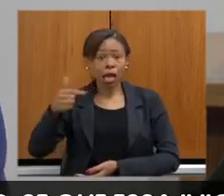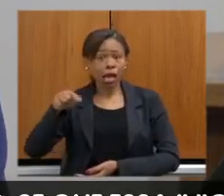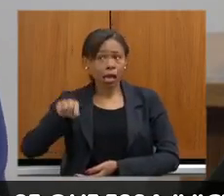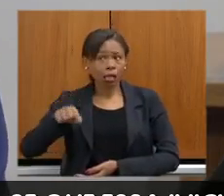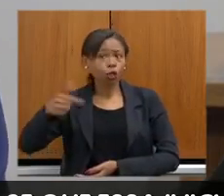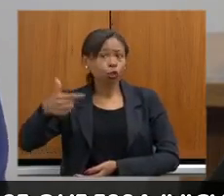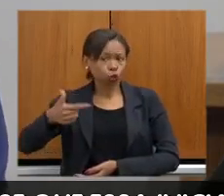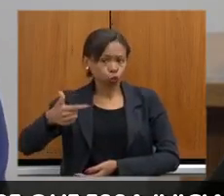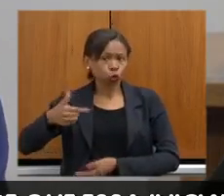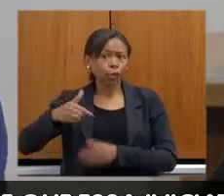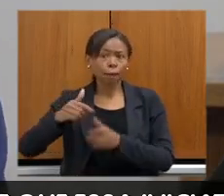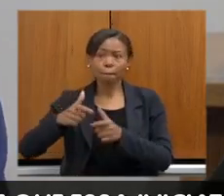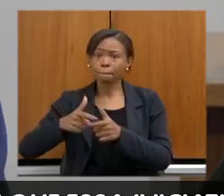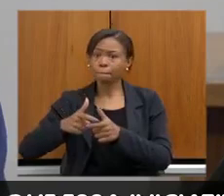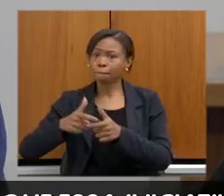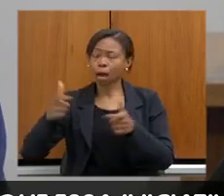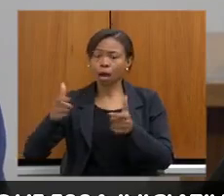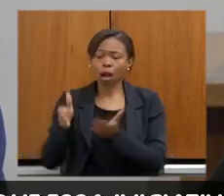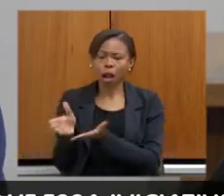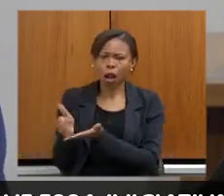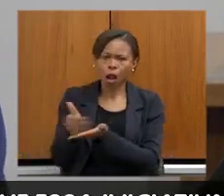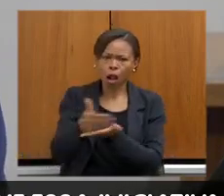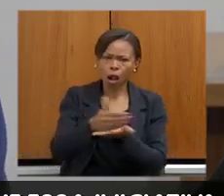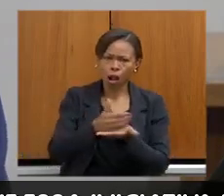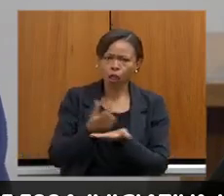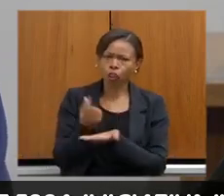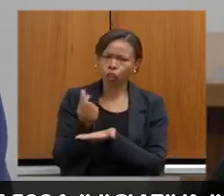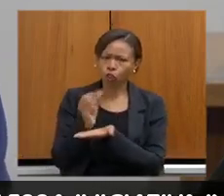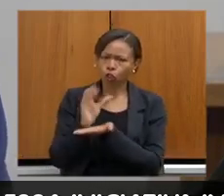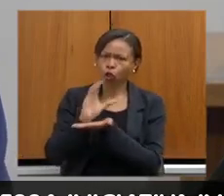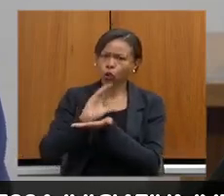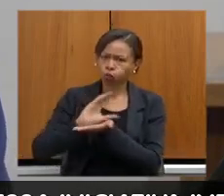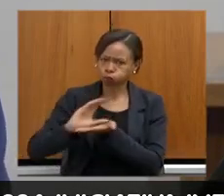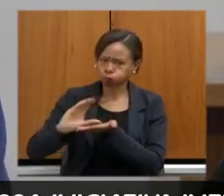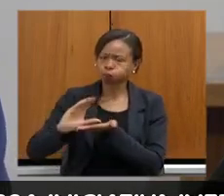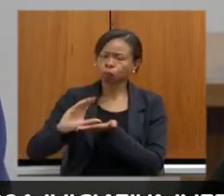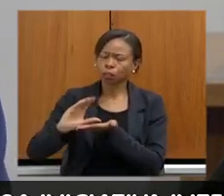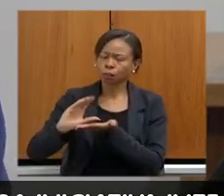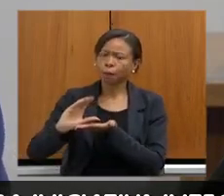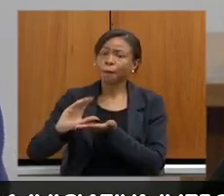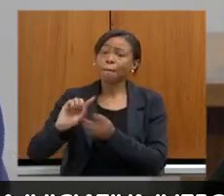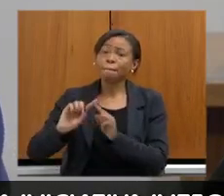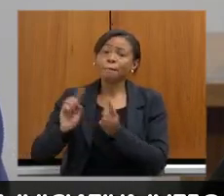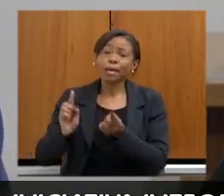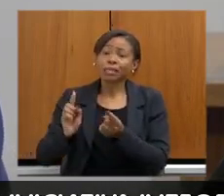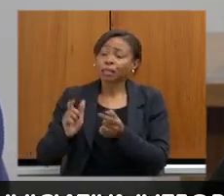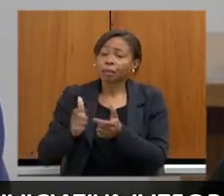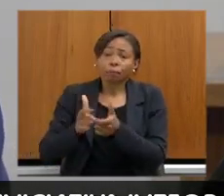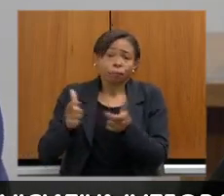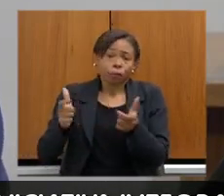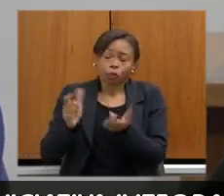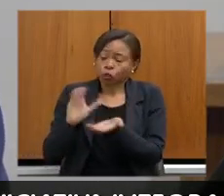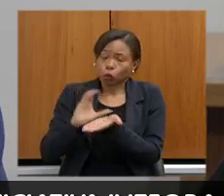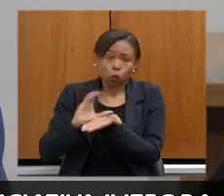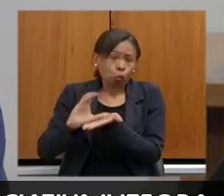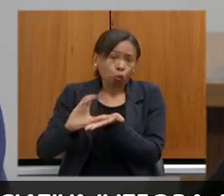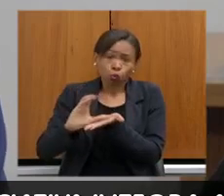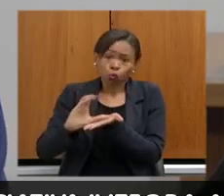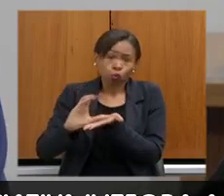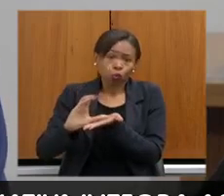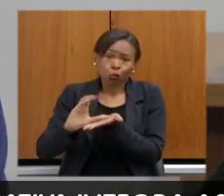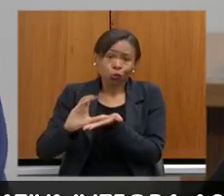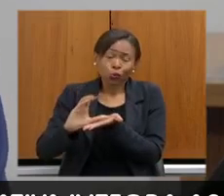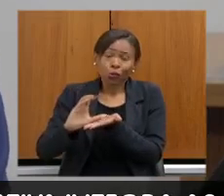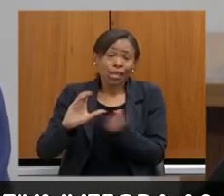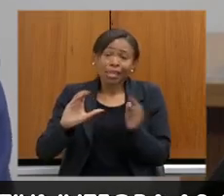entender que grande parte desses recursos não são, não ficam disponíveis para a Secretaria de